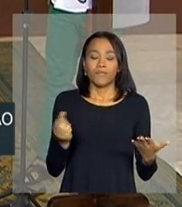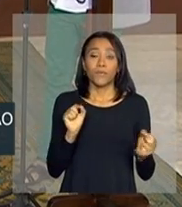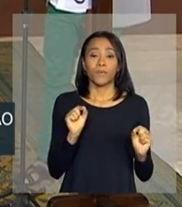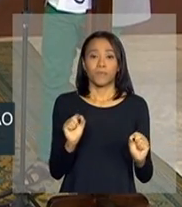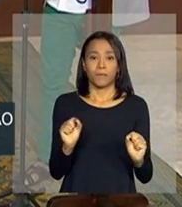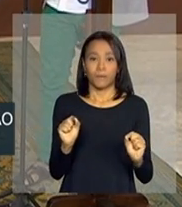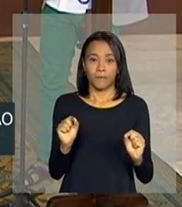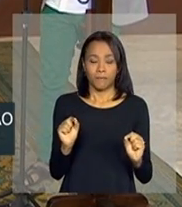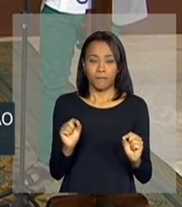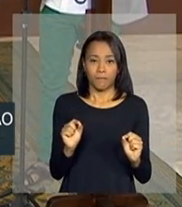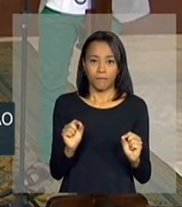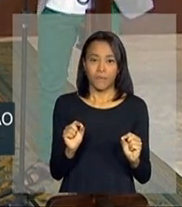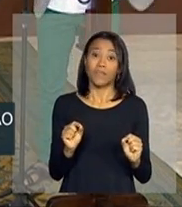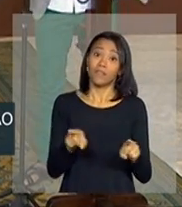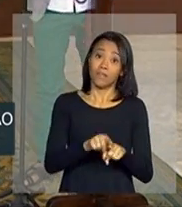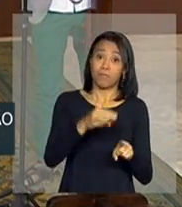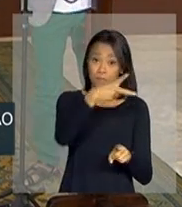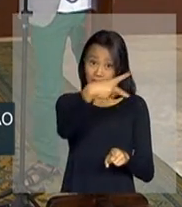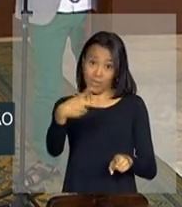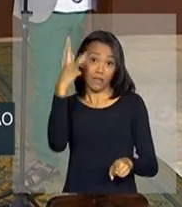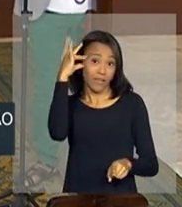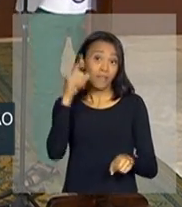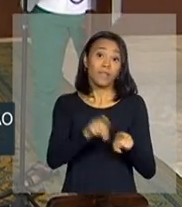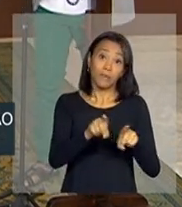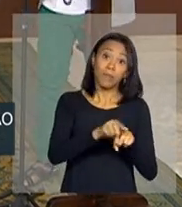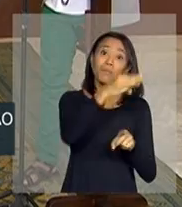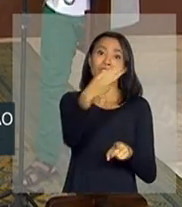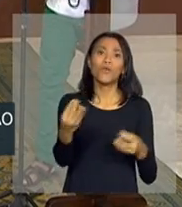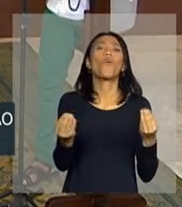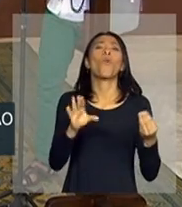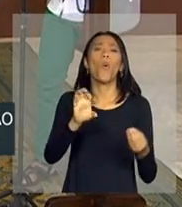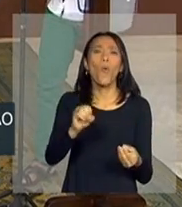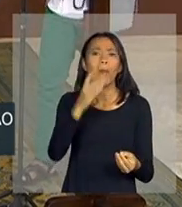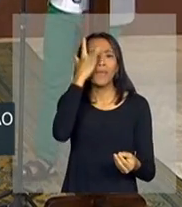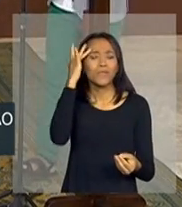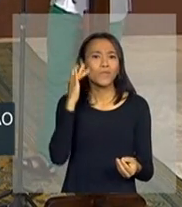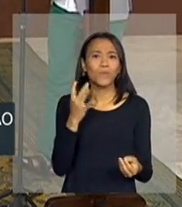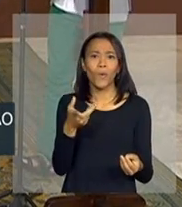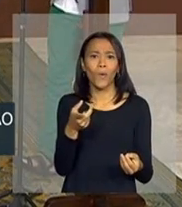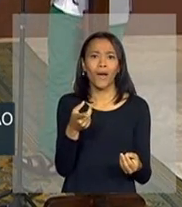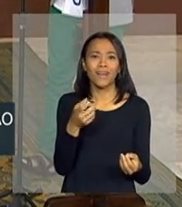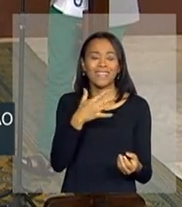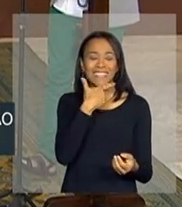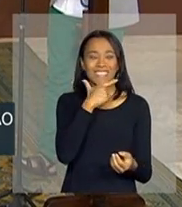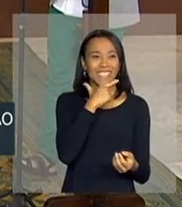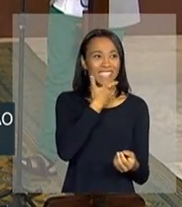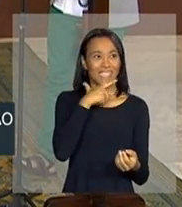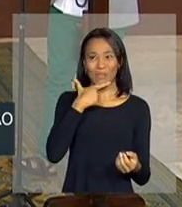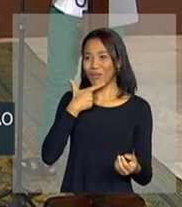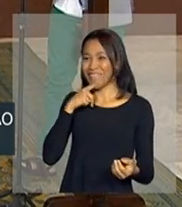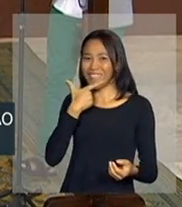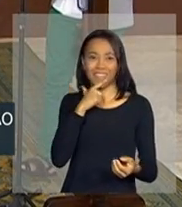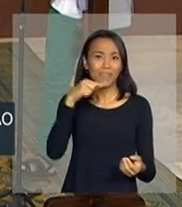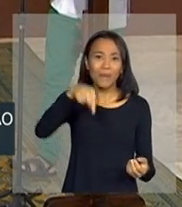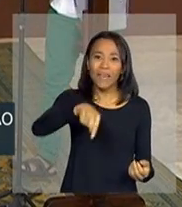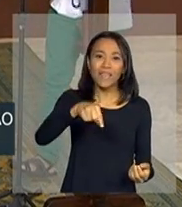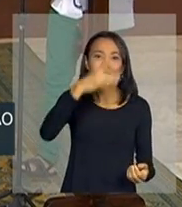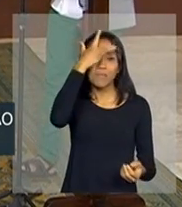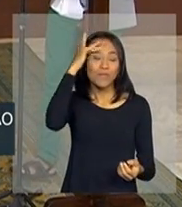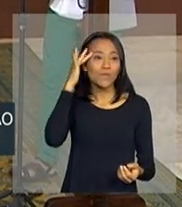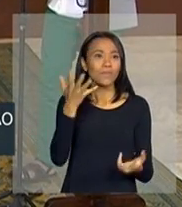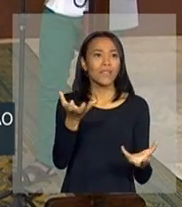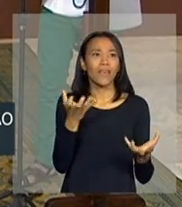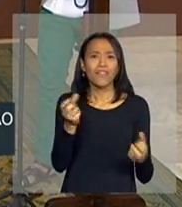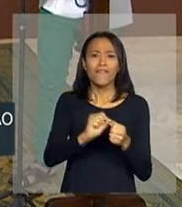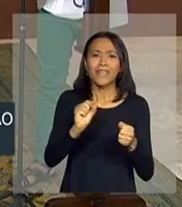presidente e ministra, como as pessoas se portam nesse palácio. nunca vi gente tão sorridente, tão querendo